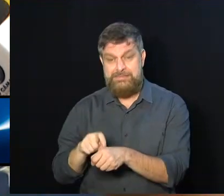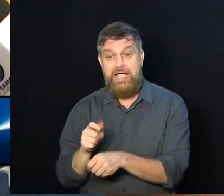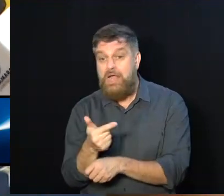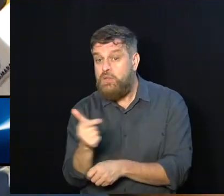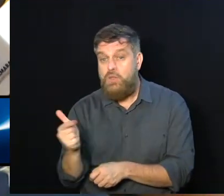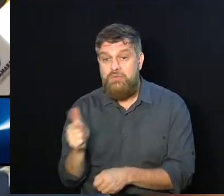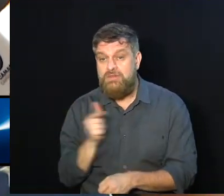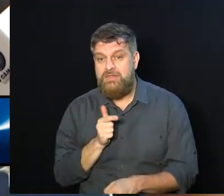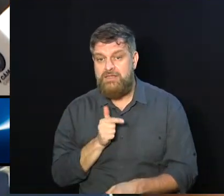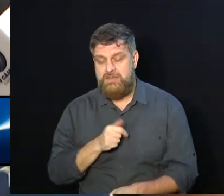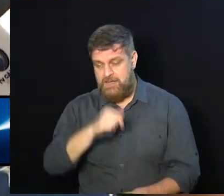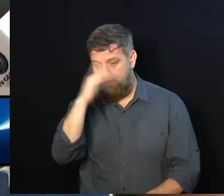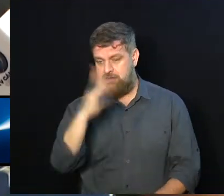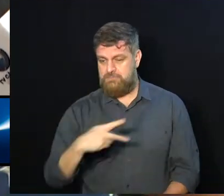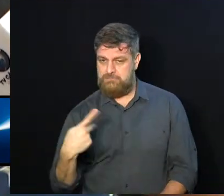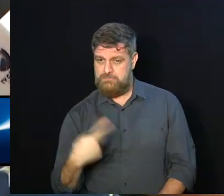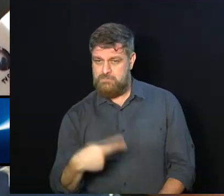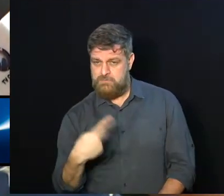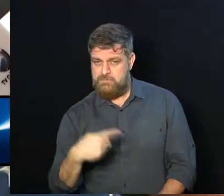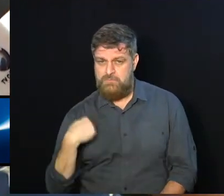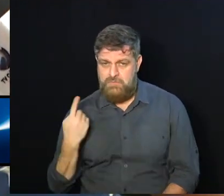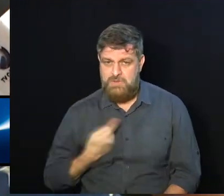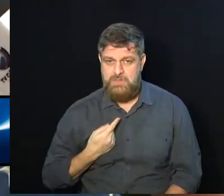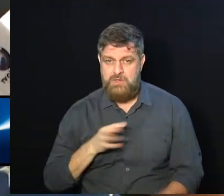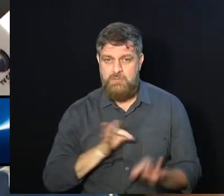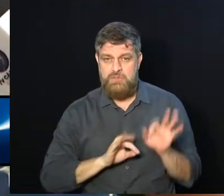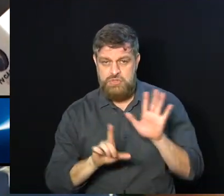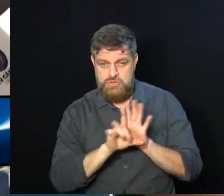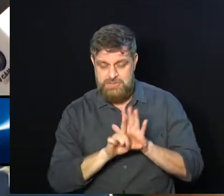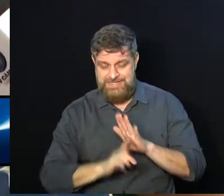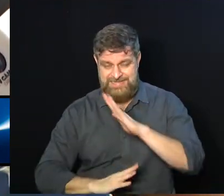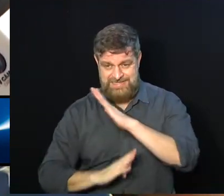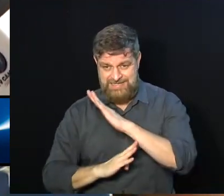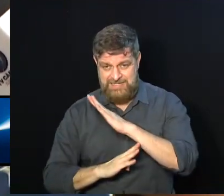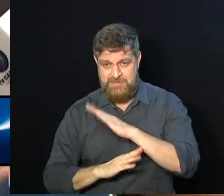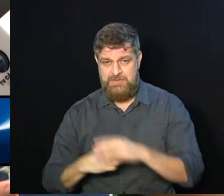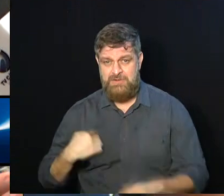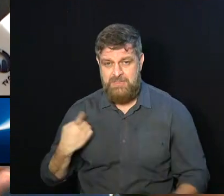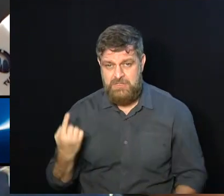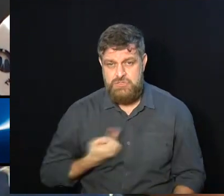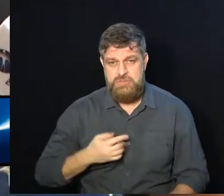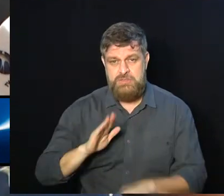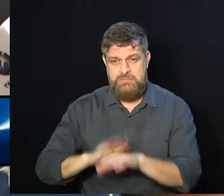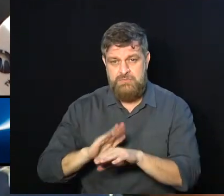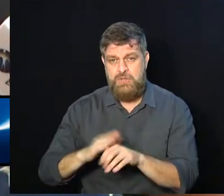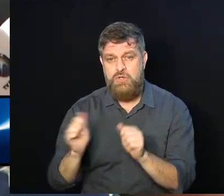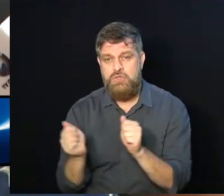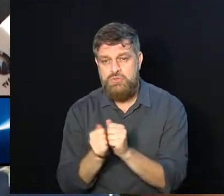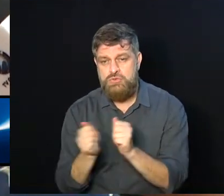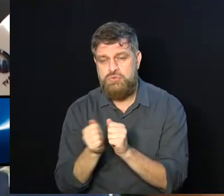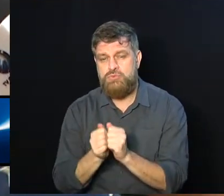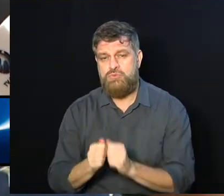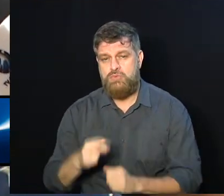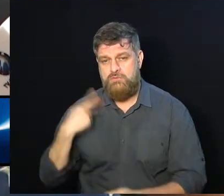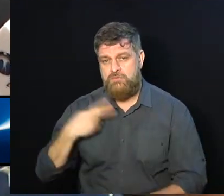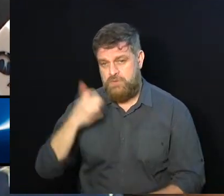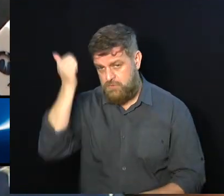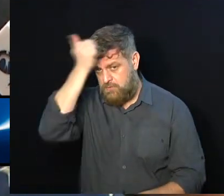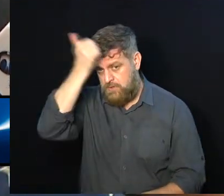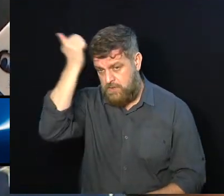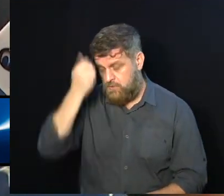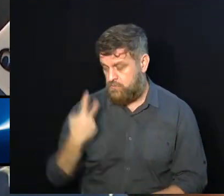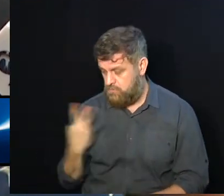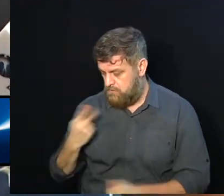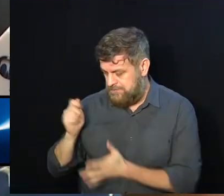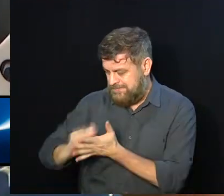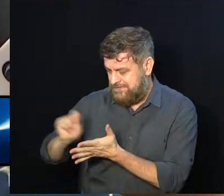nativas. Inclusive tem um projeto de lei tramitando na Câmara, de minha autoria, juntamente com o vereador Ailton, da farmácia, que